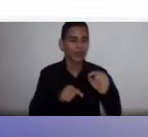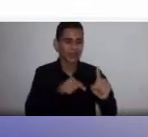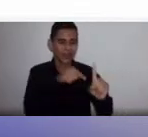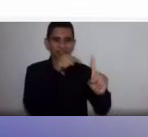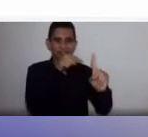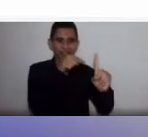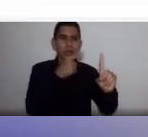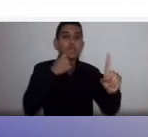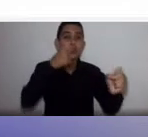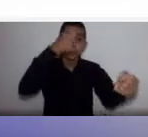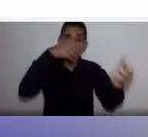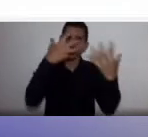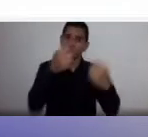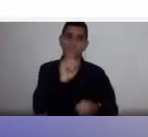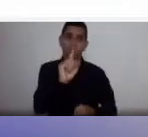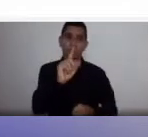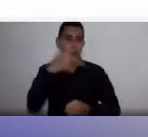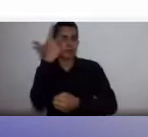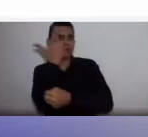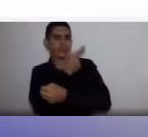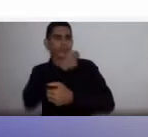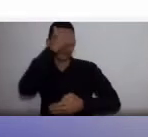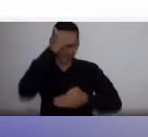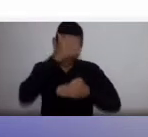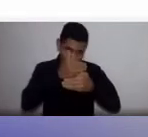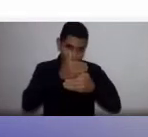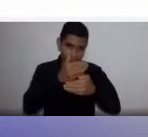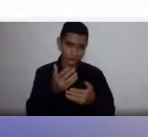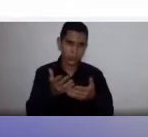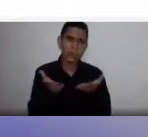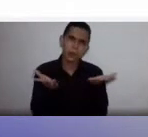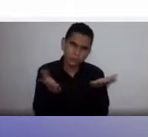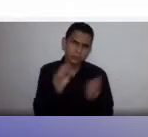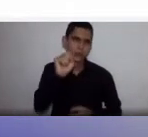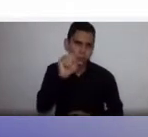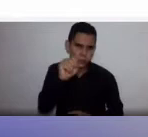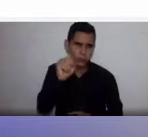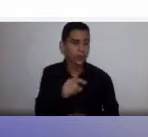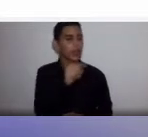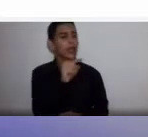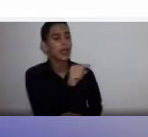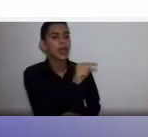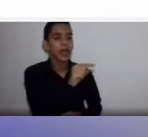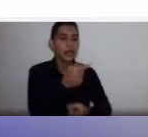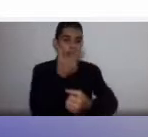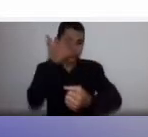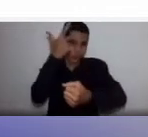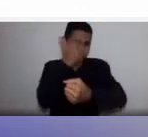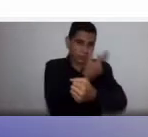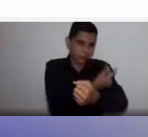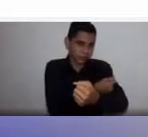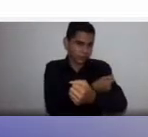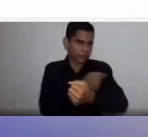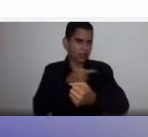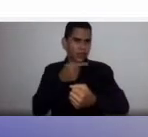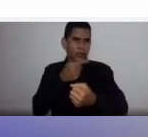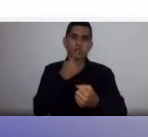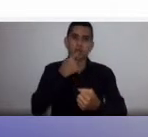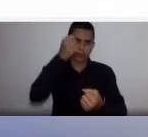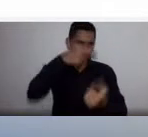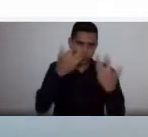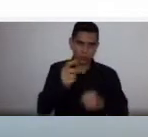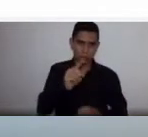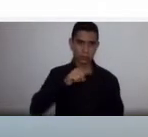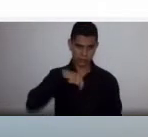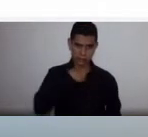recusa a transfusão. É lógico que pacientes que recusam transfusão não são necessariamente testemunhas de Jeová. Hoje em